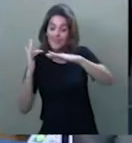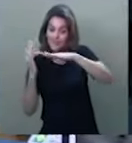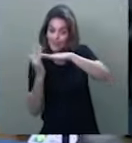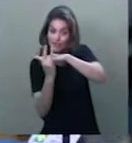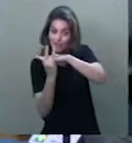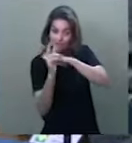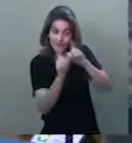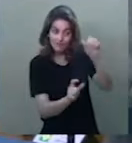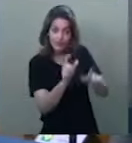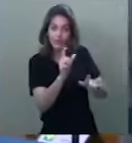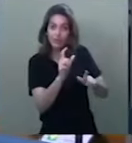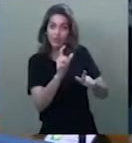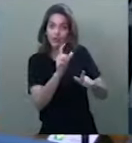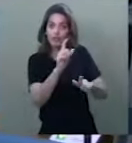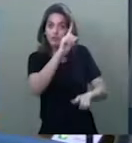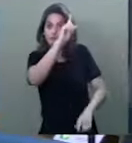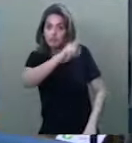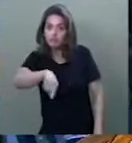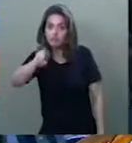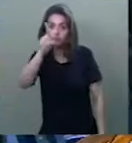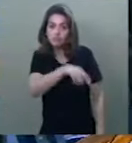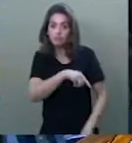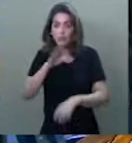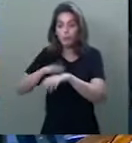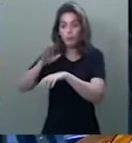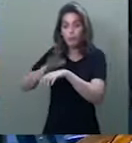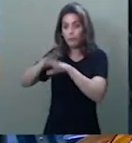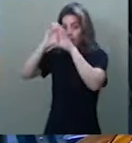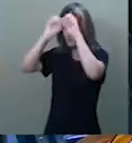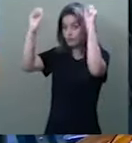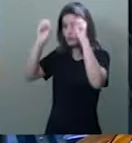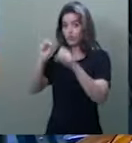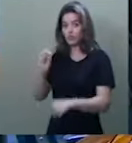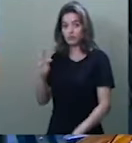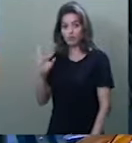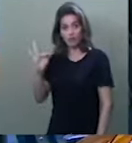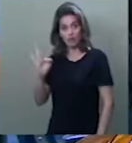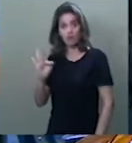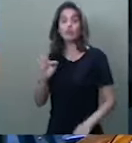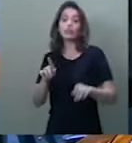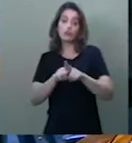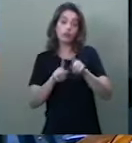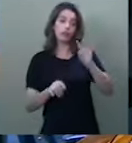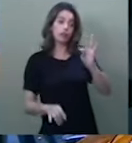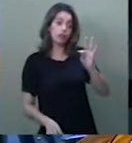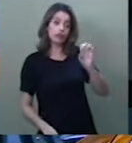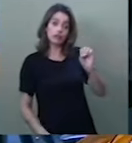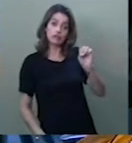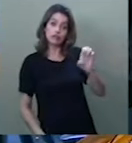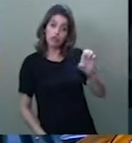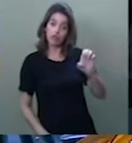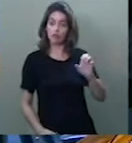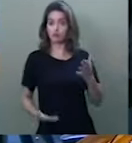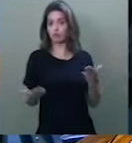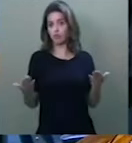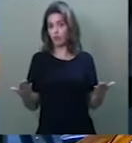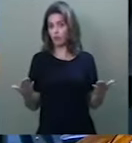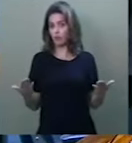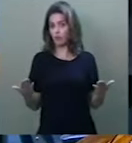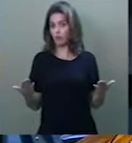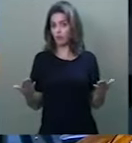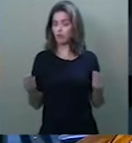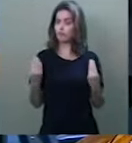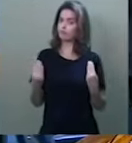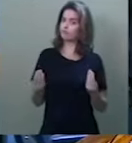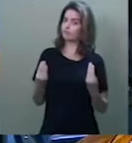deles foram derrubadas pelo Tribunal Superior, pelo STF, pelo TSE. Então, de uma certa forma,